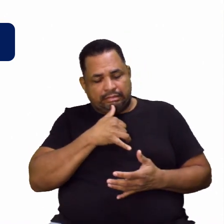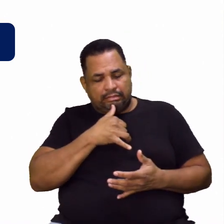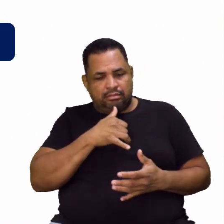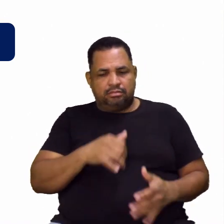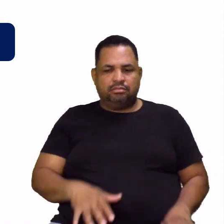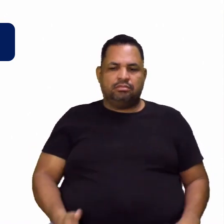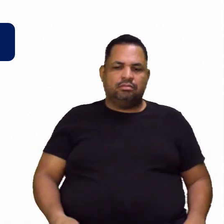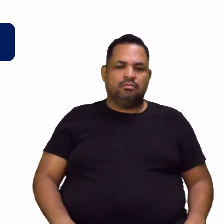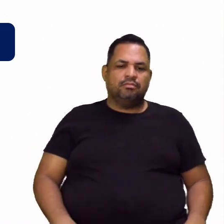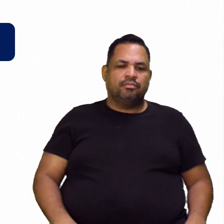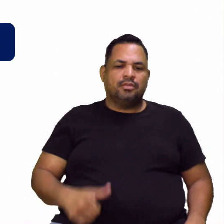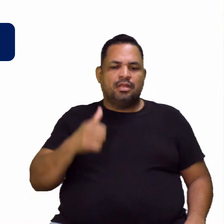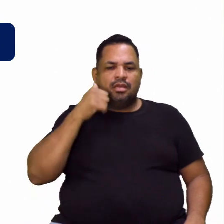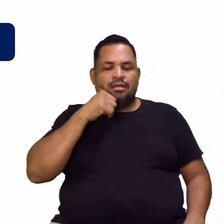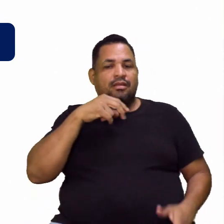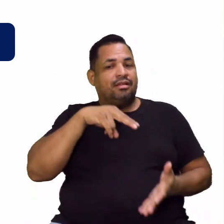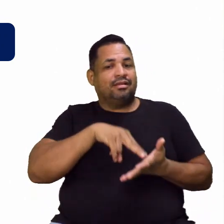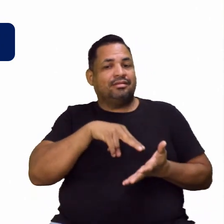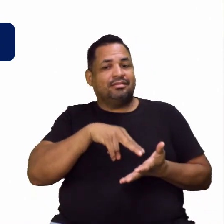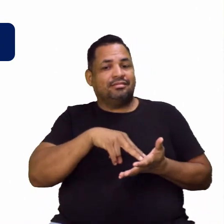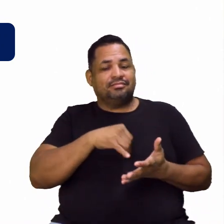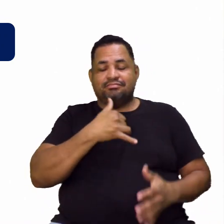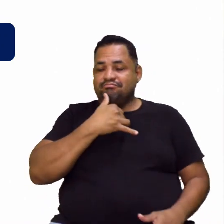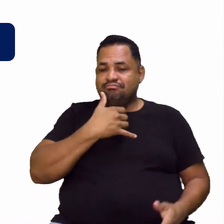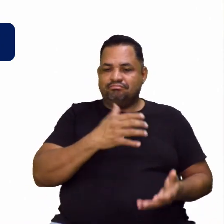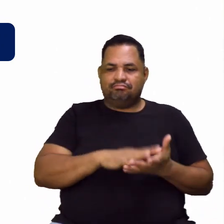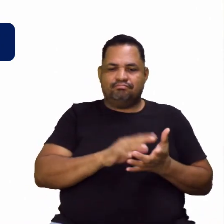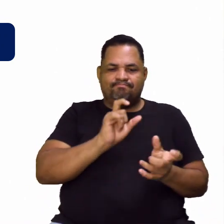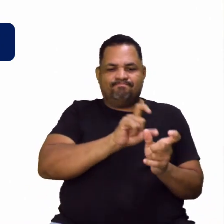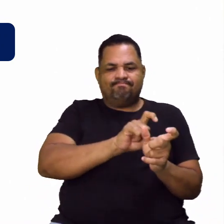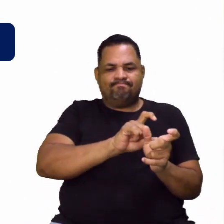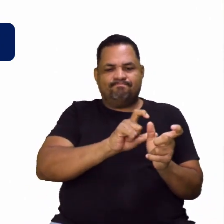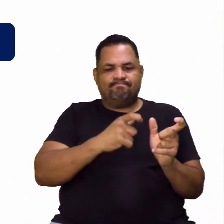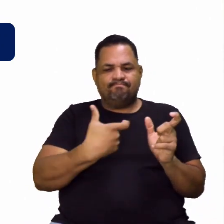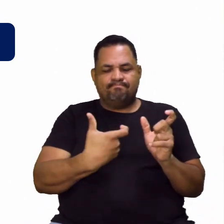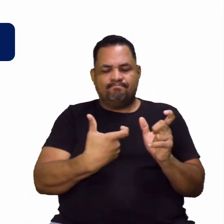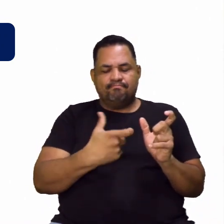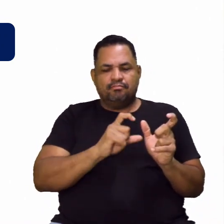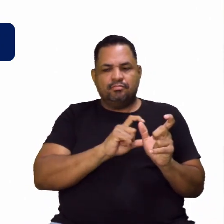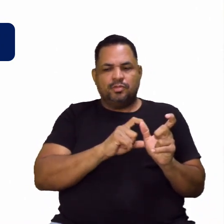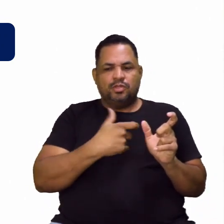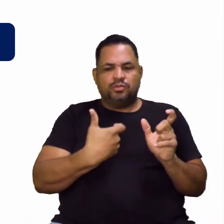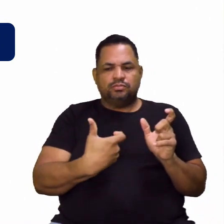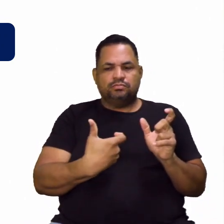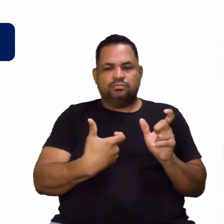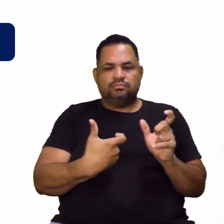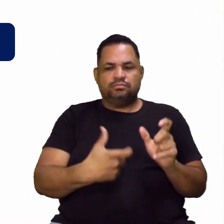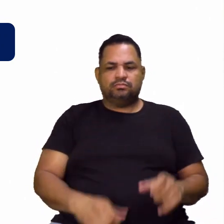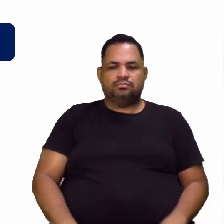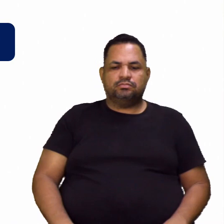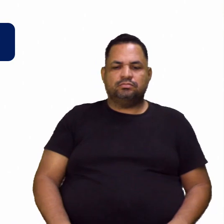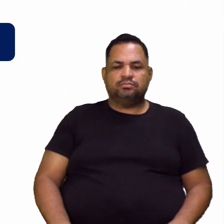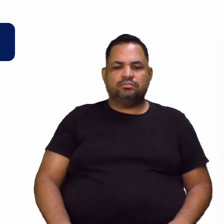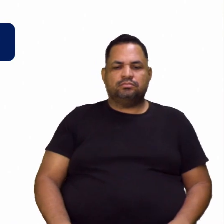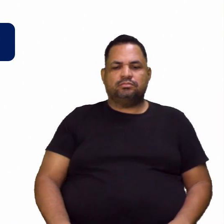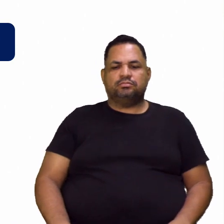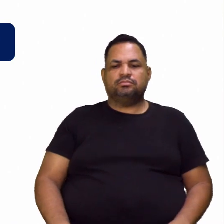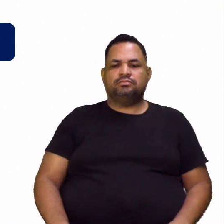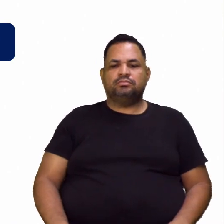a menina é alegre, a menina é triste. Então, você vai encontrar isso, antônimos, tá beleza?